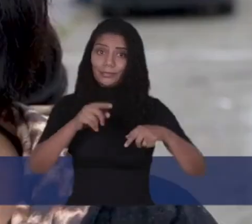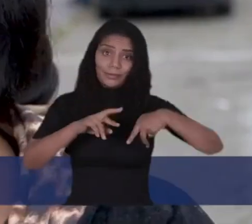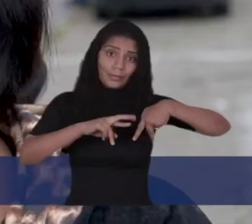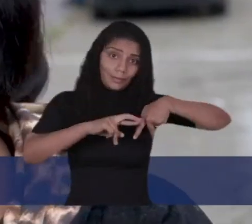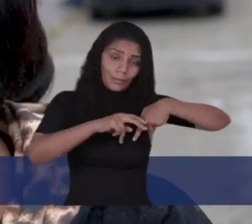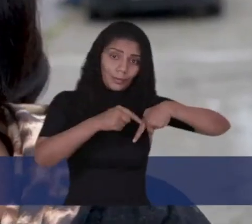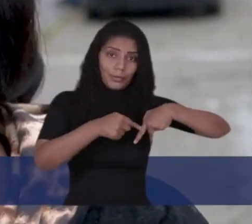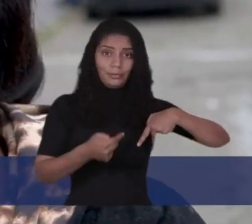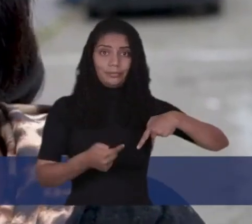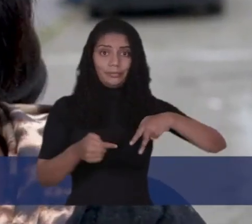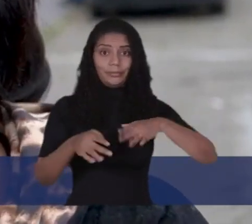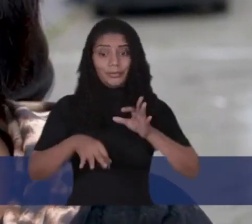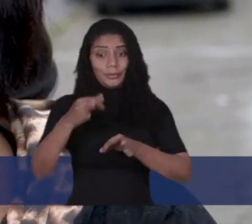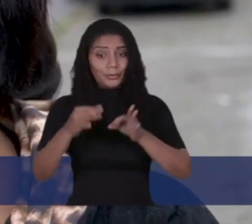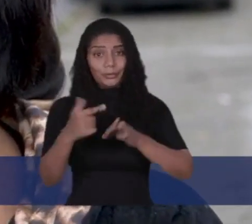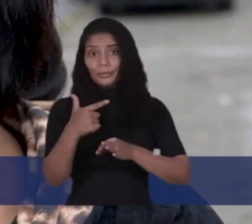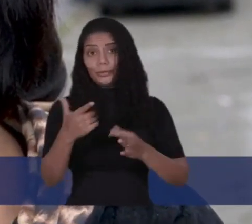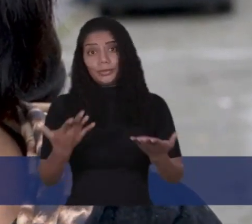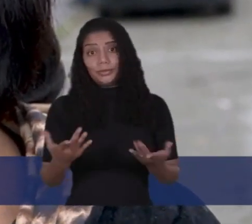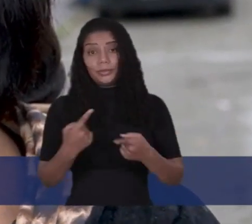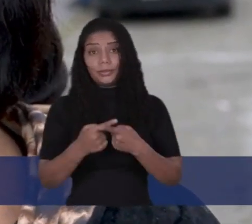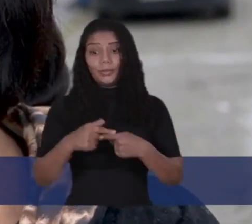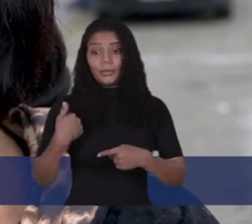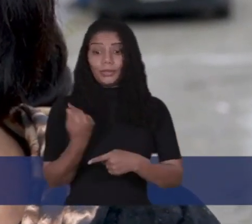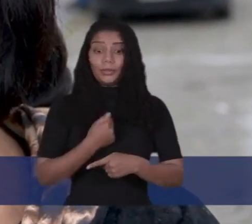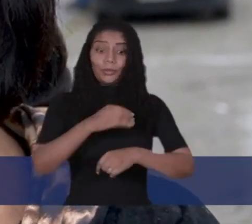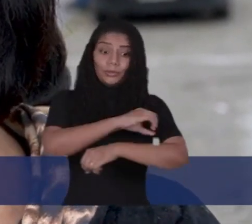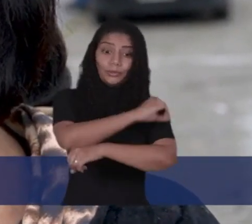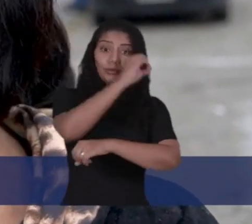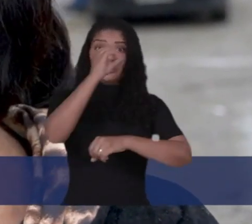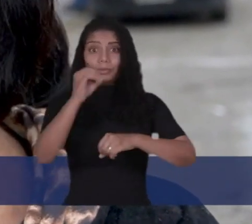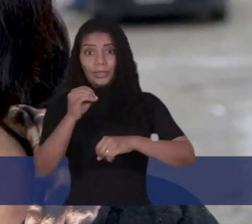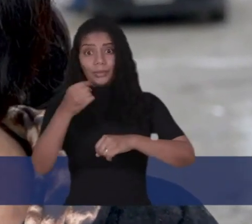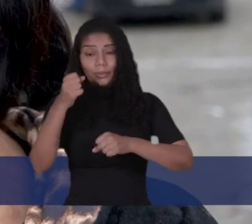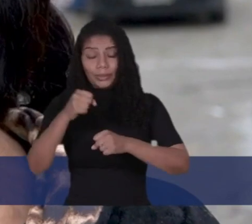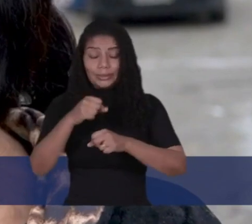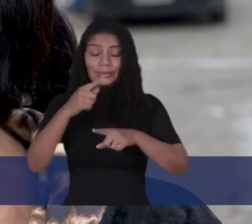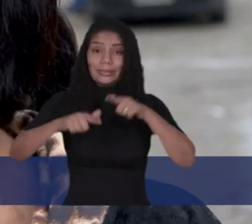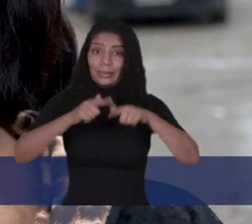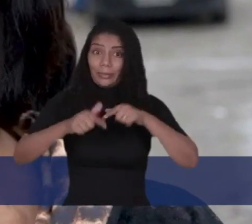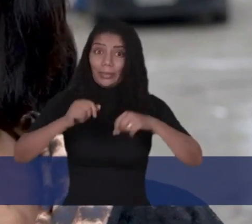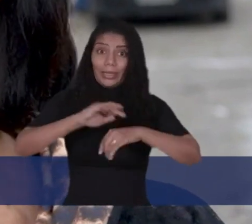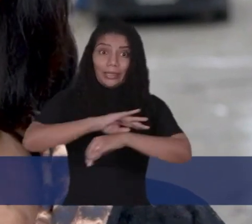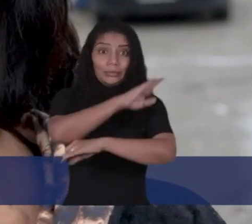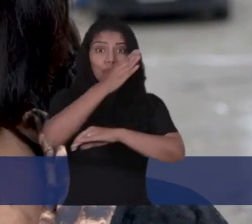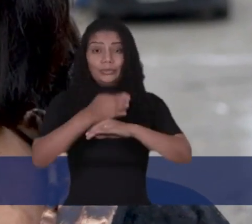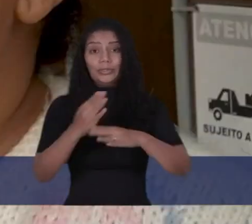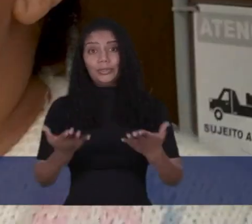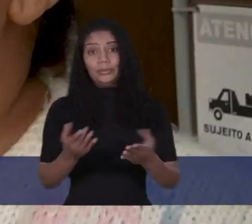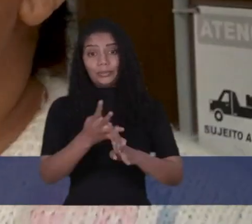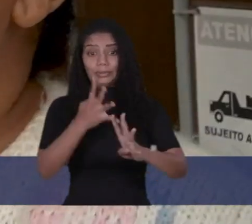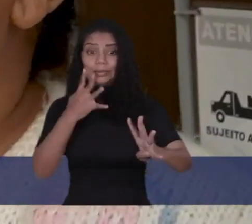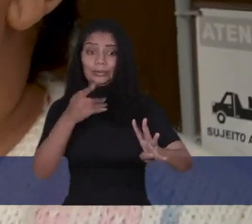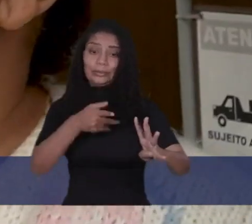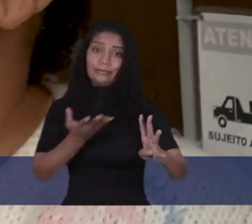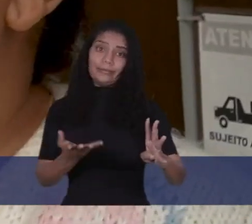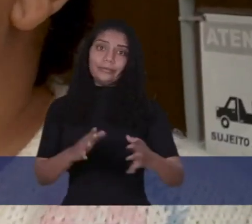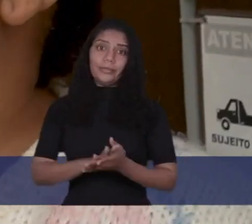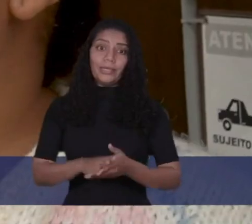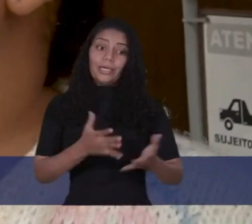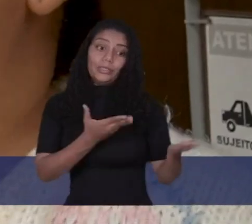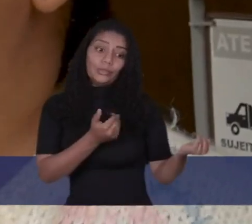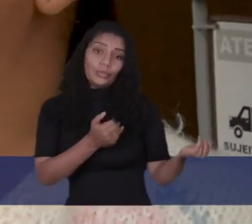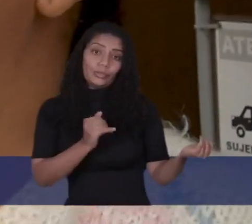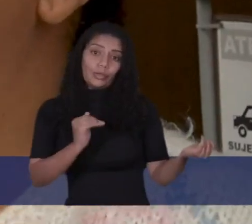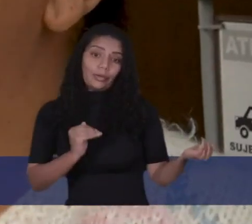joelho. Não, isso não é justo, principalmente para a gente que trabalha, né? A gente perde dias, horas aí na fila. Não é só jovem, não